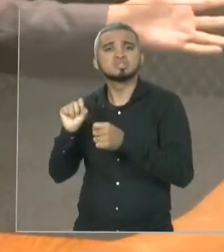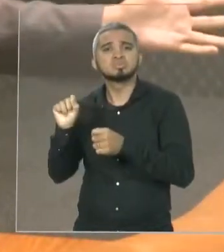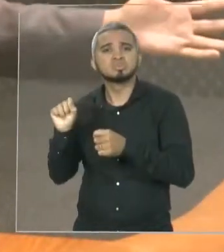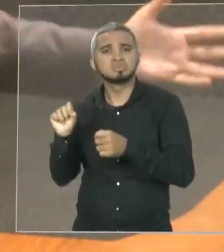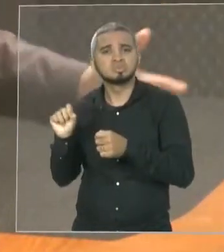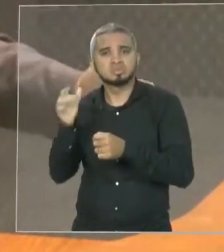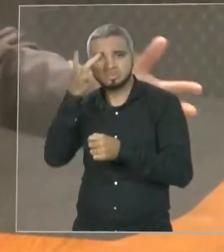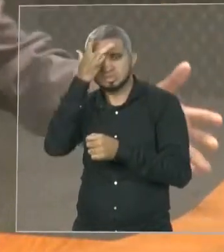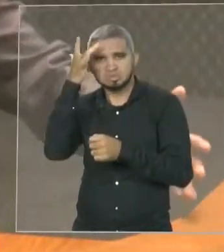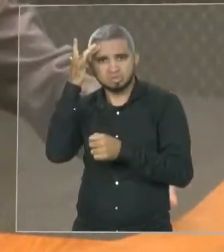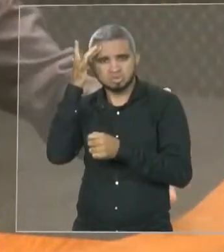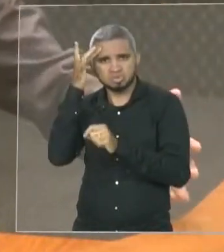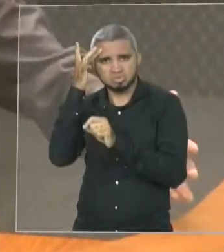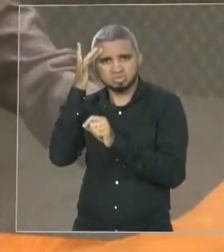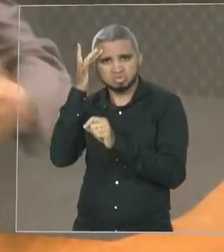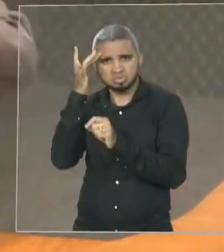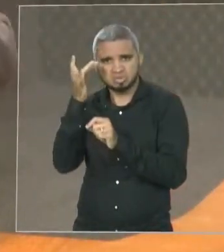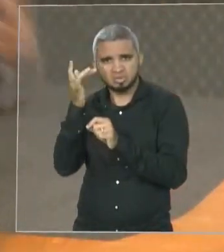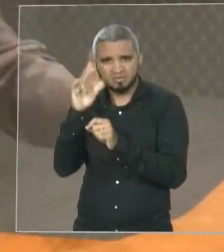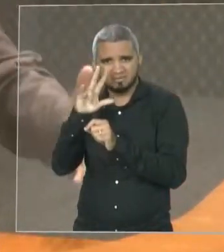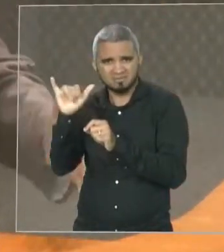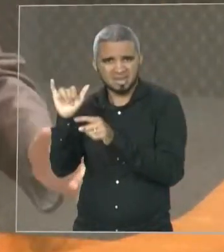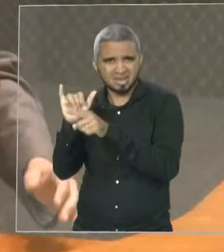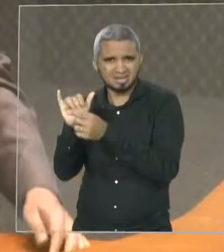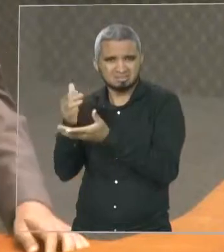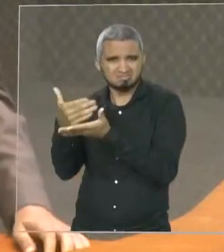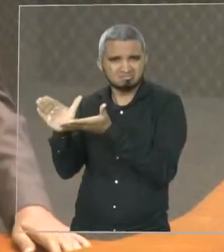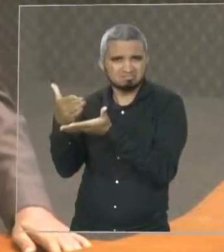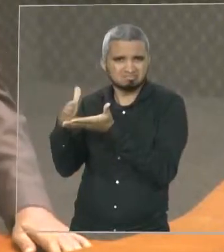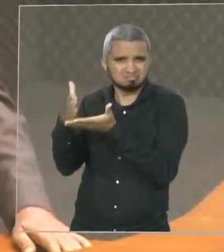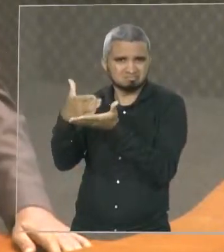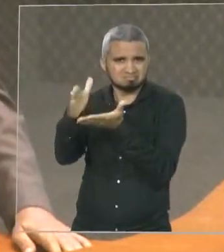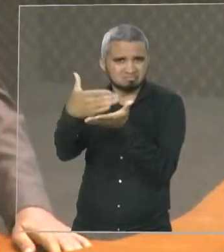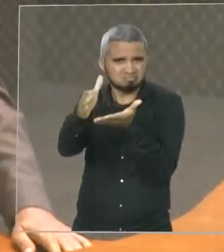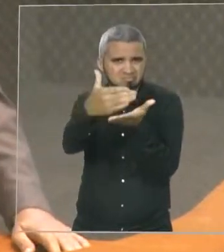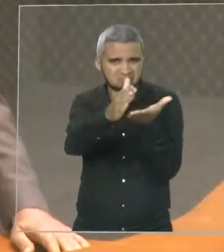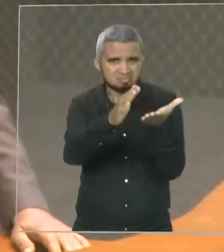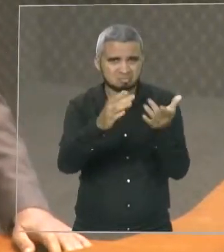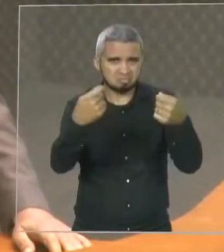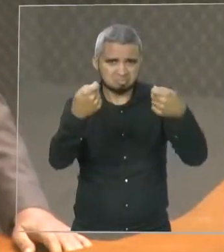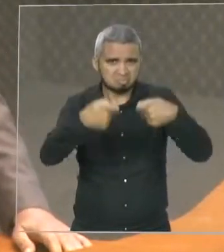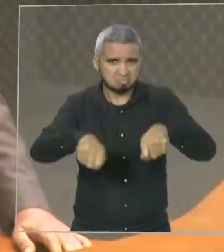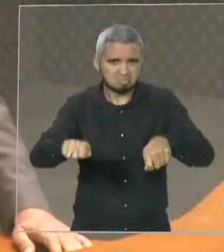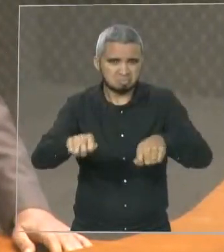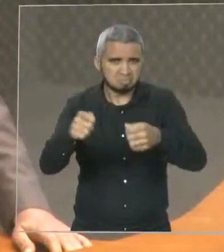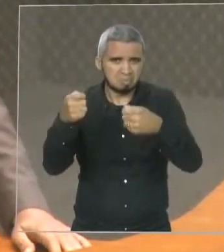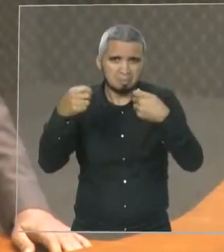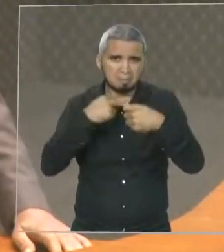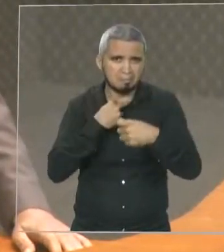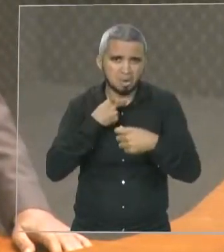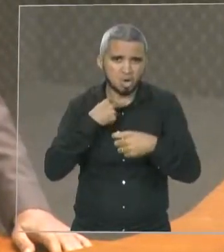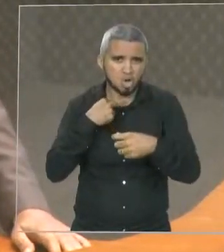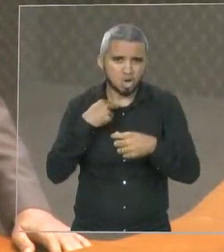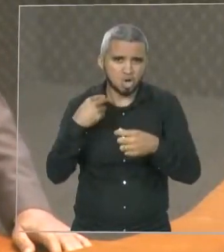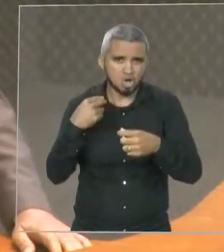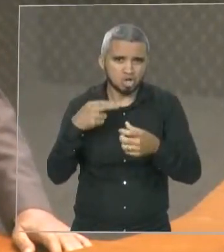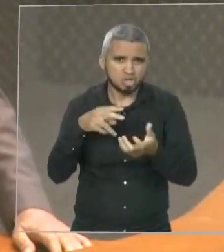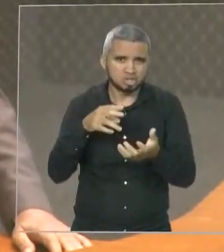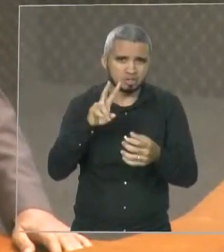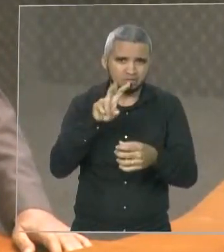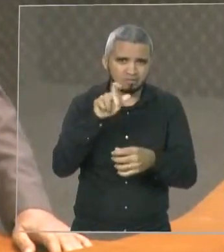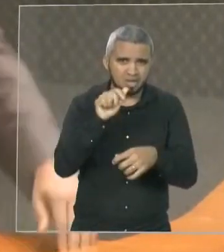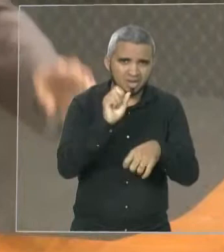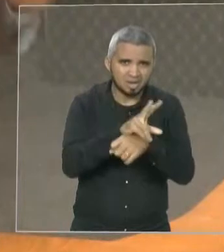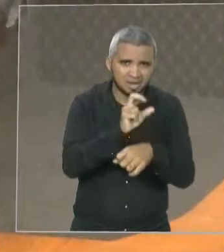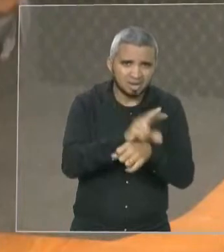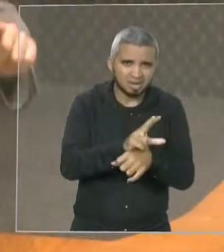excluídas? São alijadas? Não podem participar desse processo? É por essas pessoas que nós apresentamos a